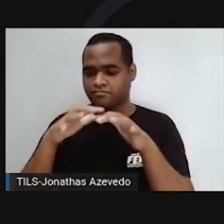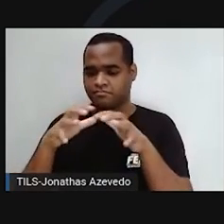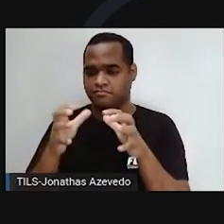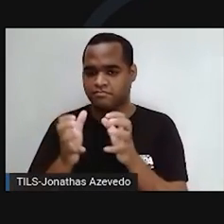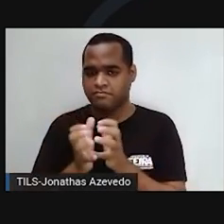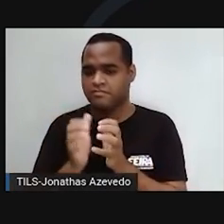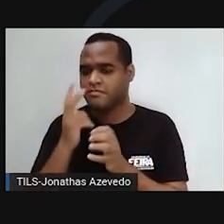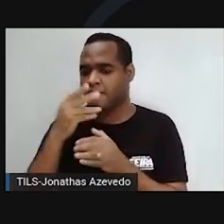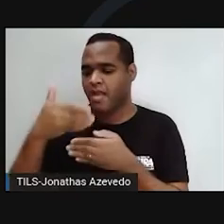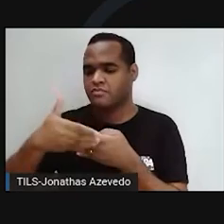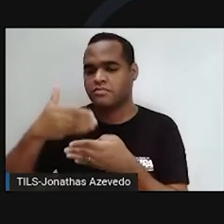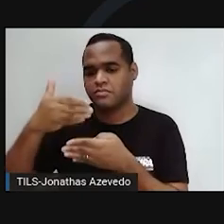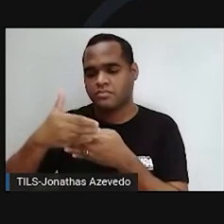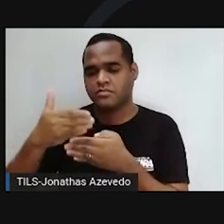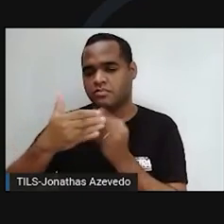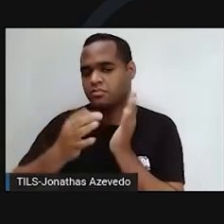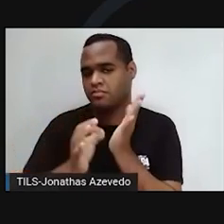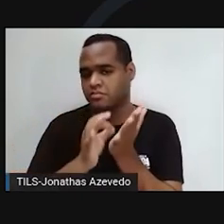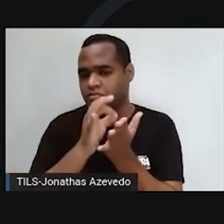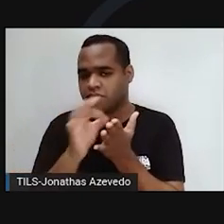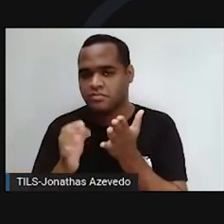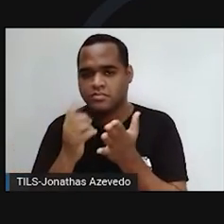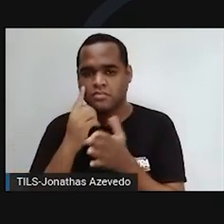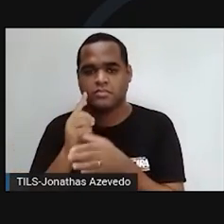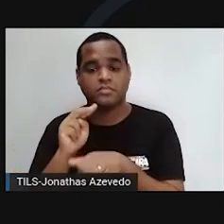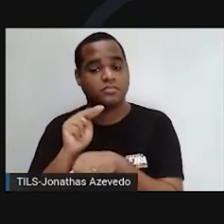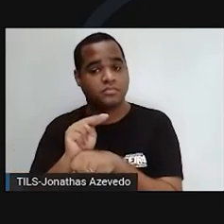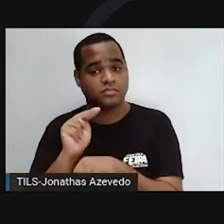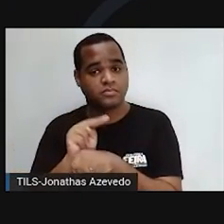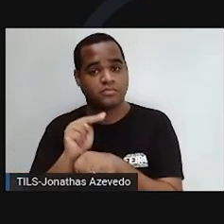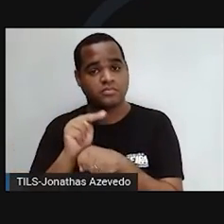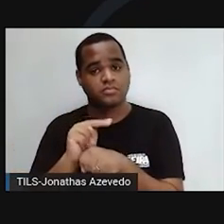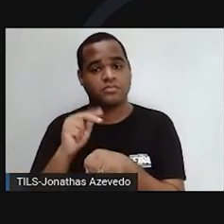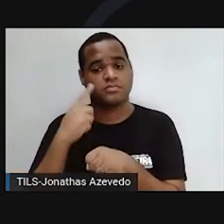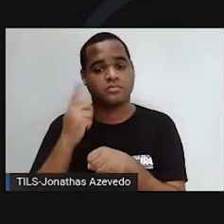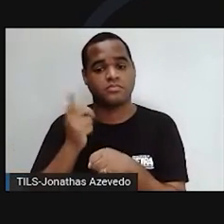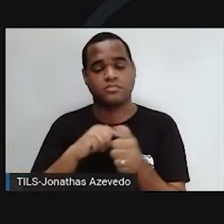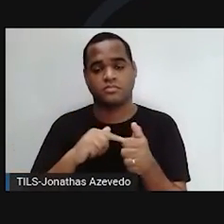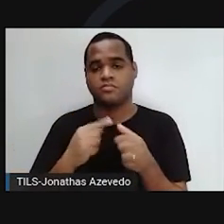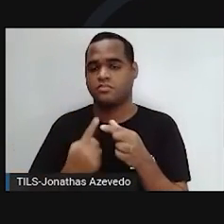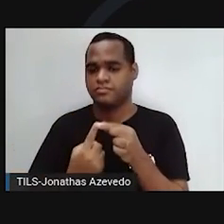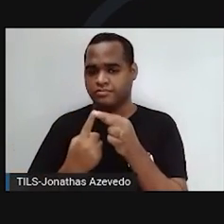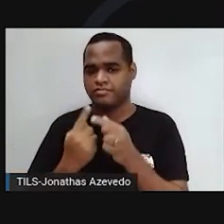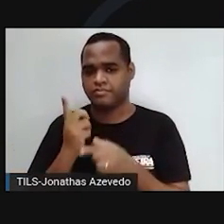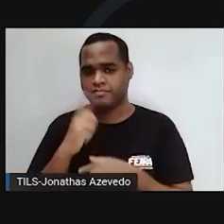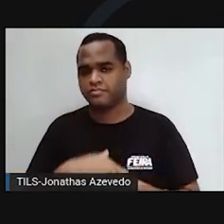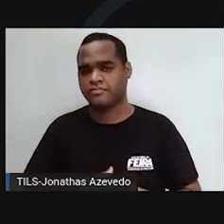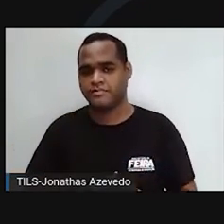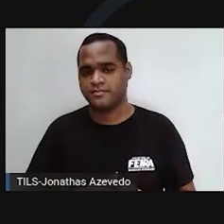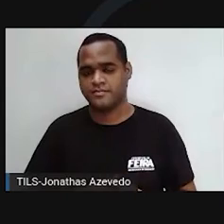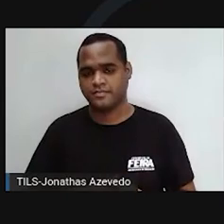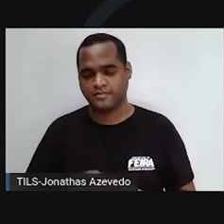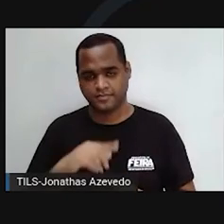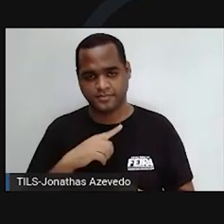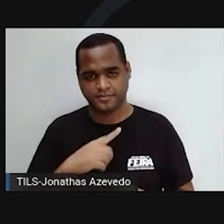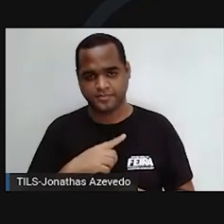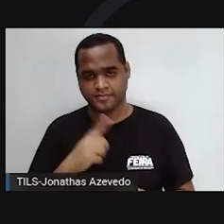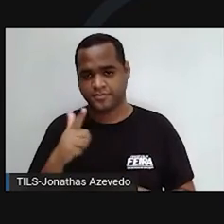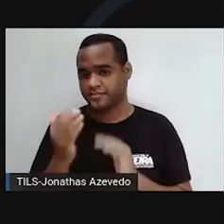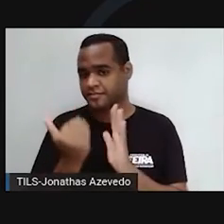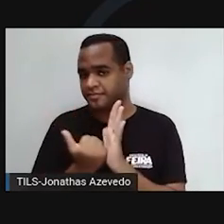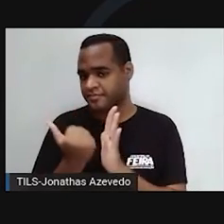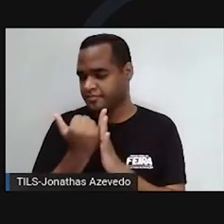uma parede celular, que vai conferir uma maior proteção a esse cero no celular aí. Uma célula, ele tem que ter aí algo extra para